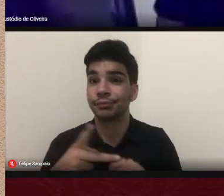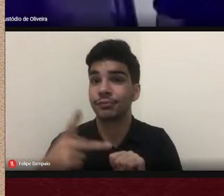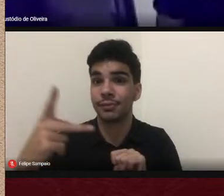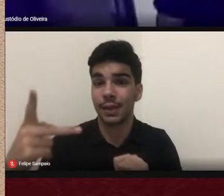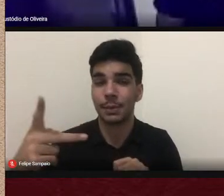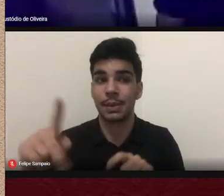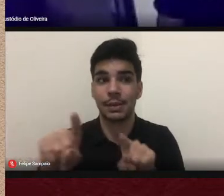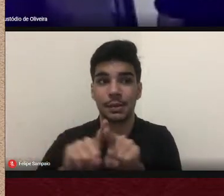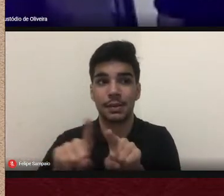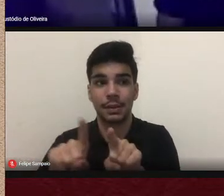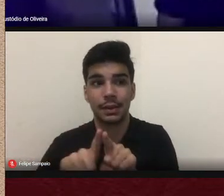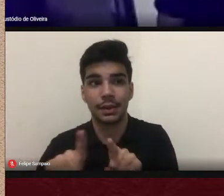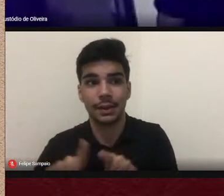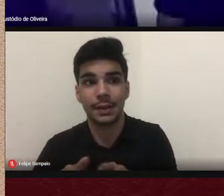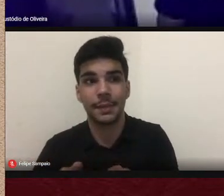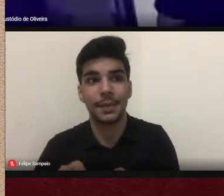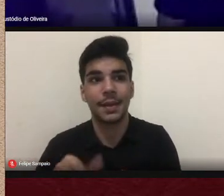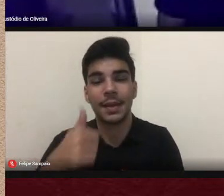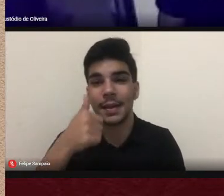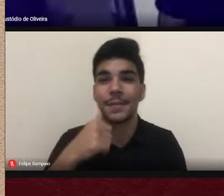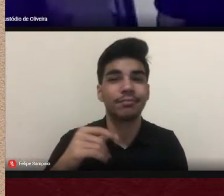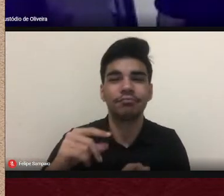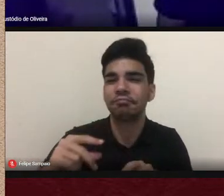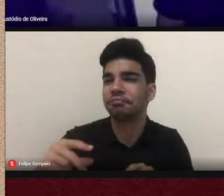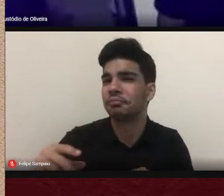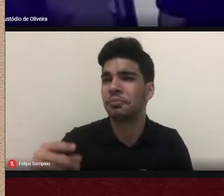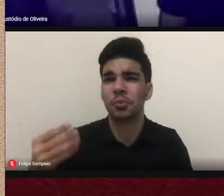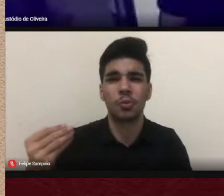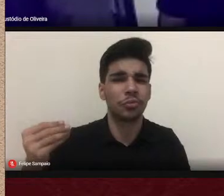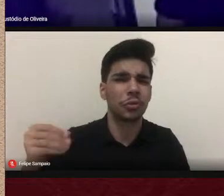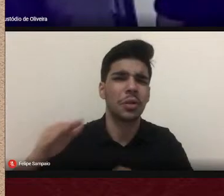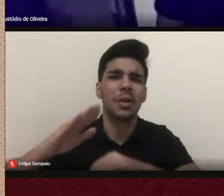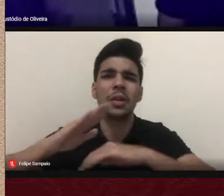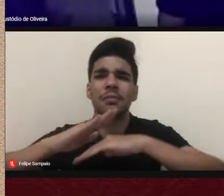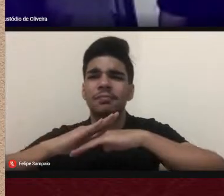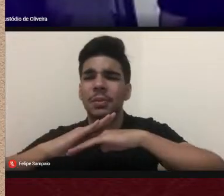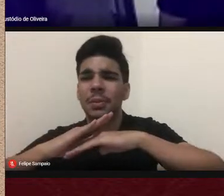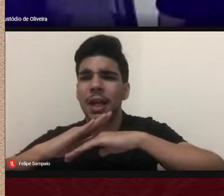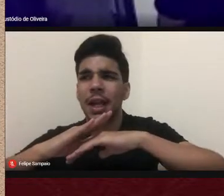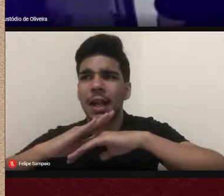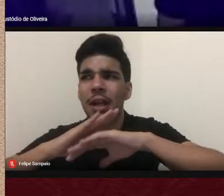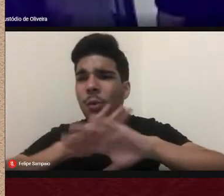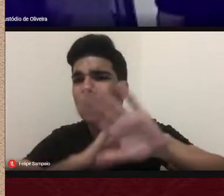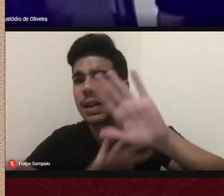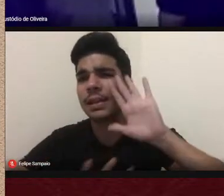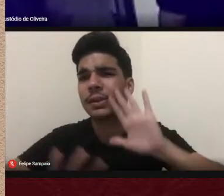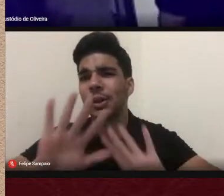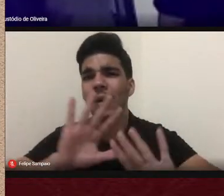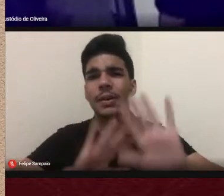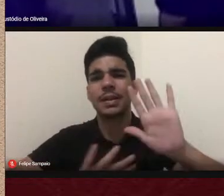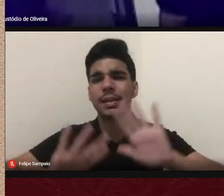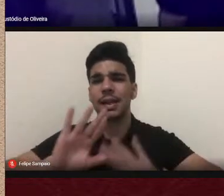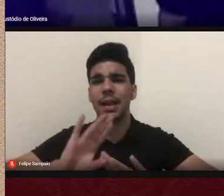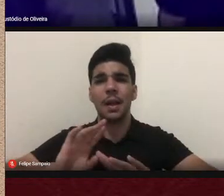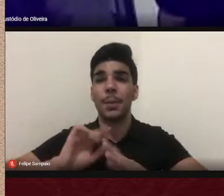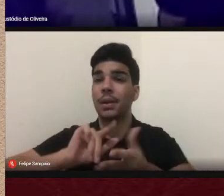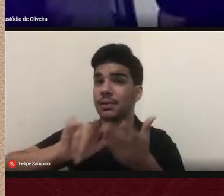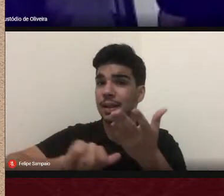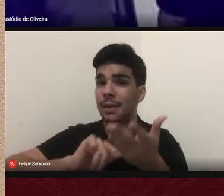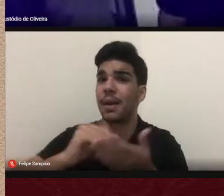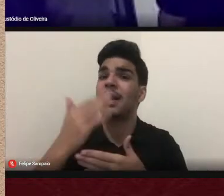e também é super cuidadosa muito obrigado minha querida por esse trabalho que você tem feito aí